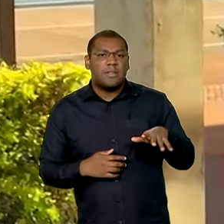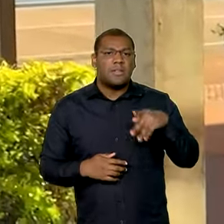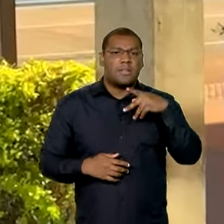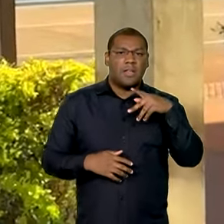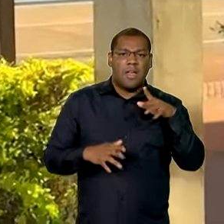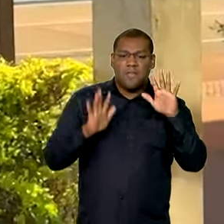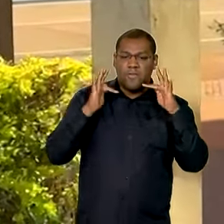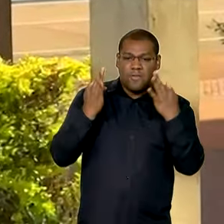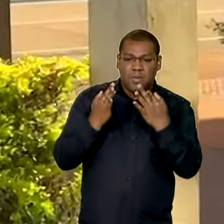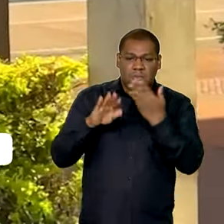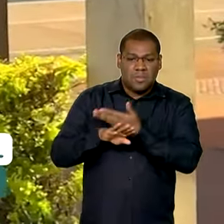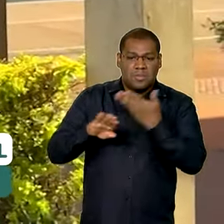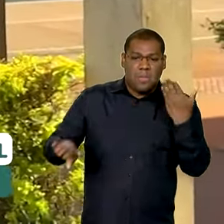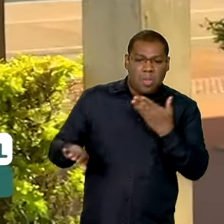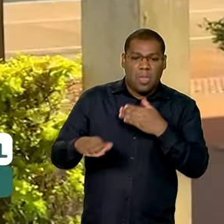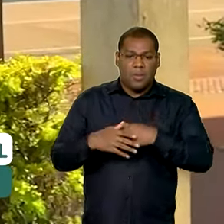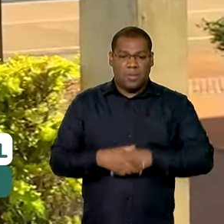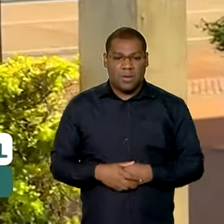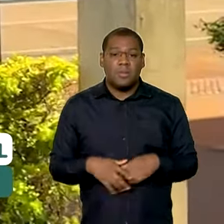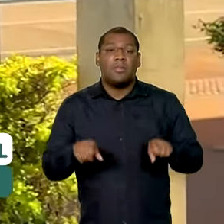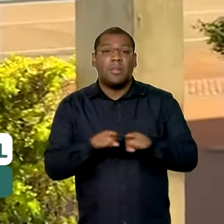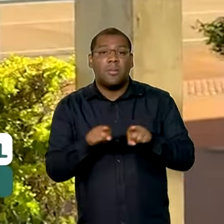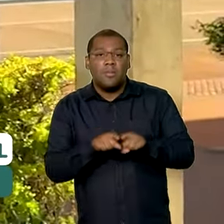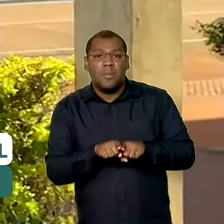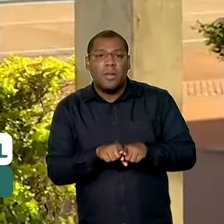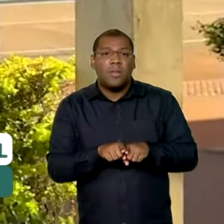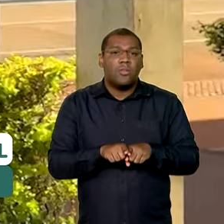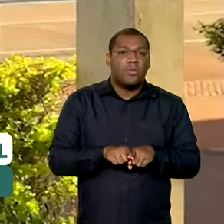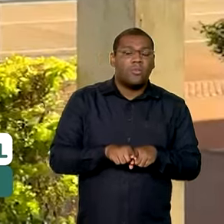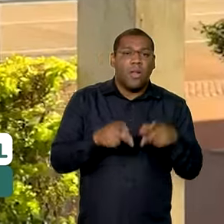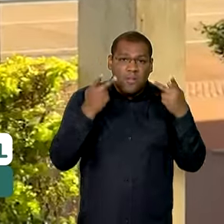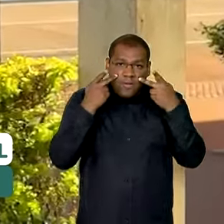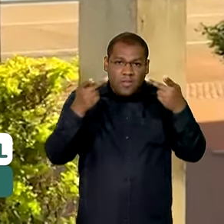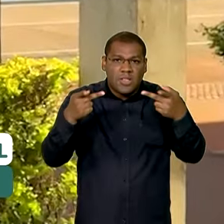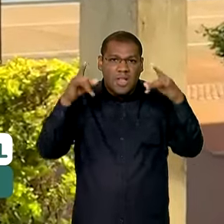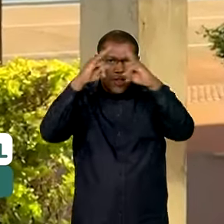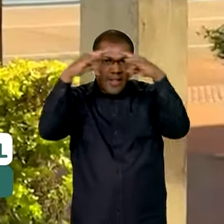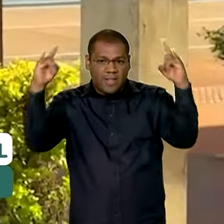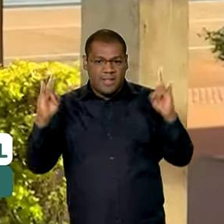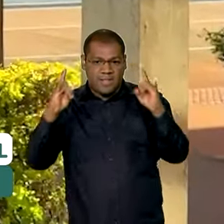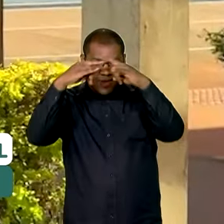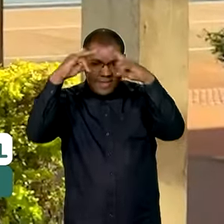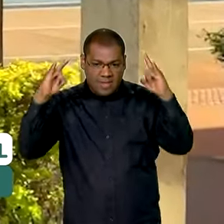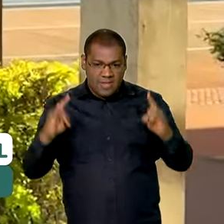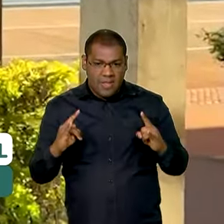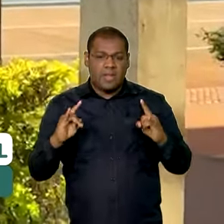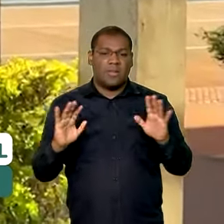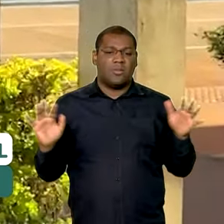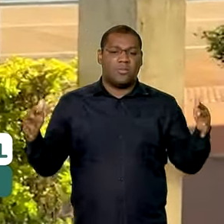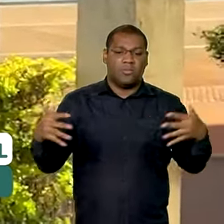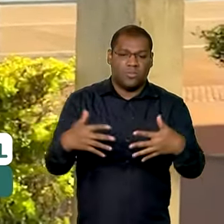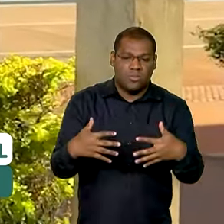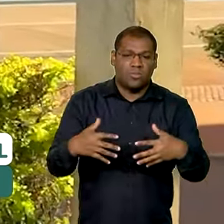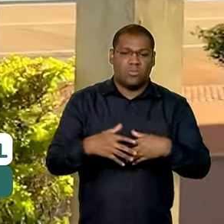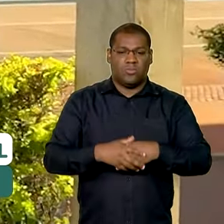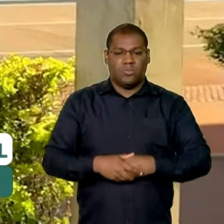promover a condição dos abrigamentos, tentar, de alguma forma, minimizar o suplemento das pessoas,